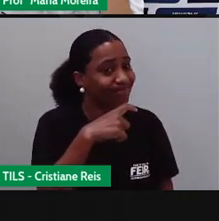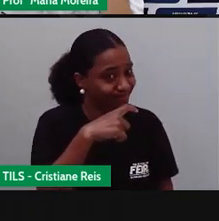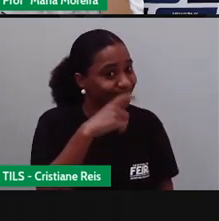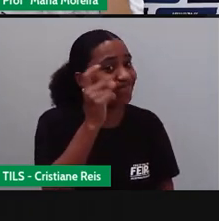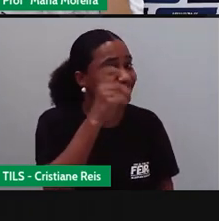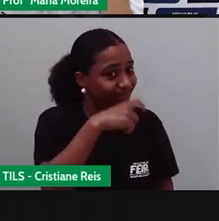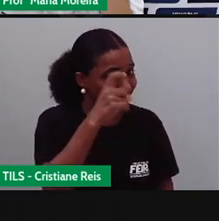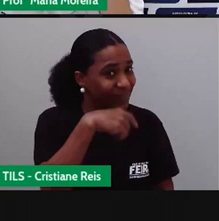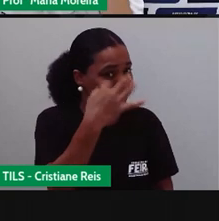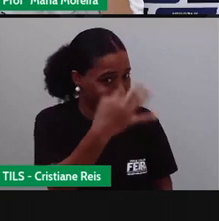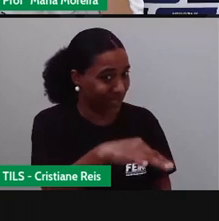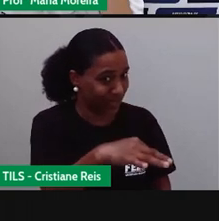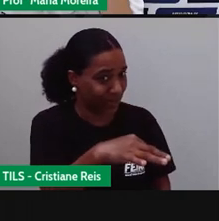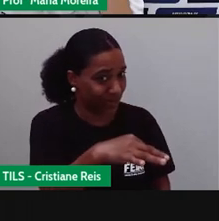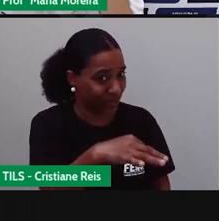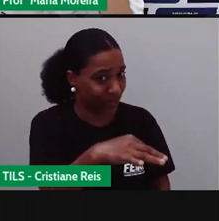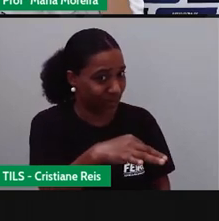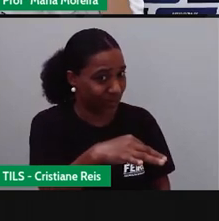não é certo, é?